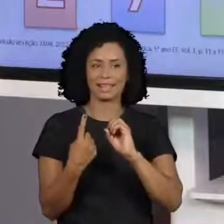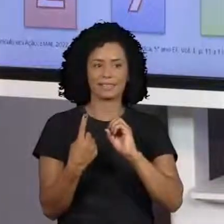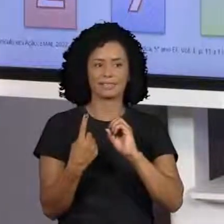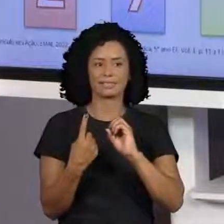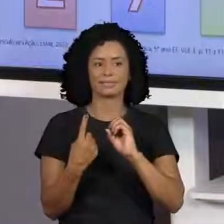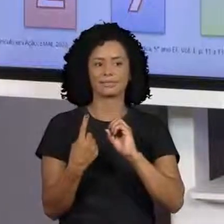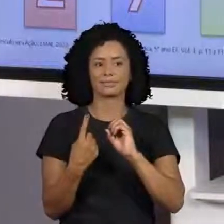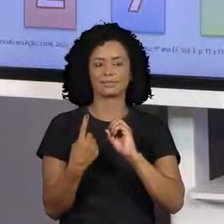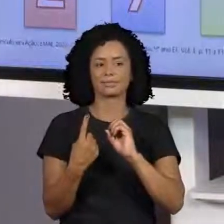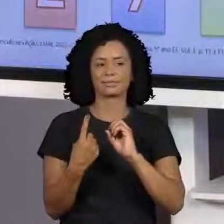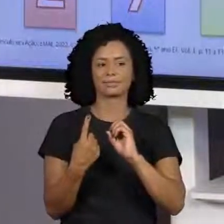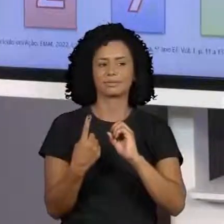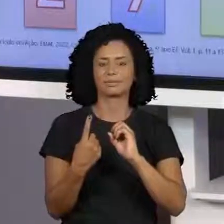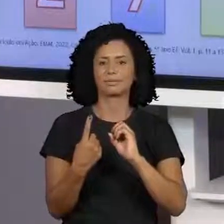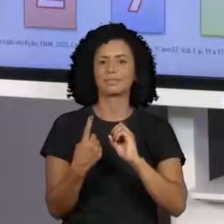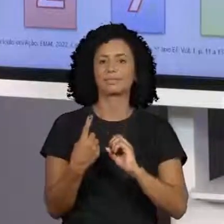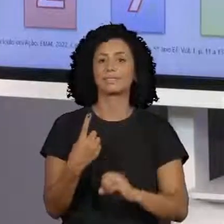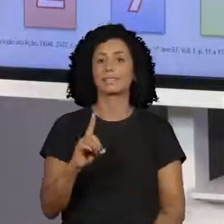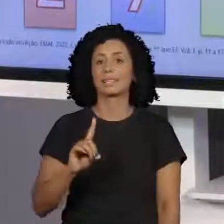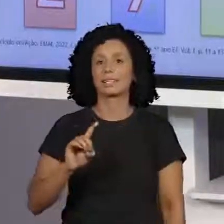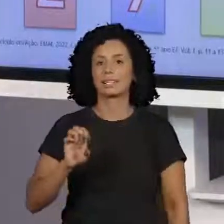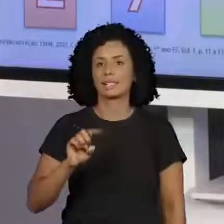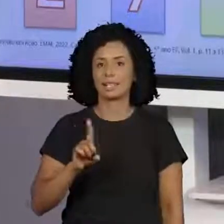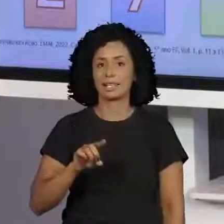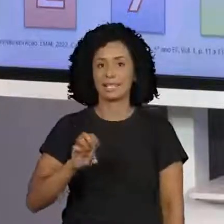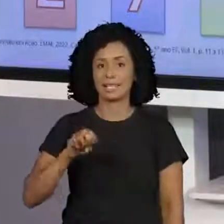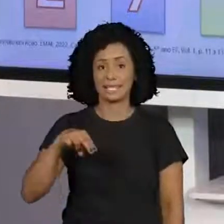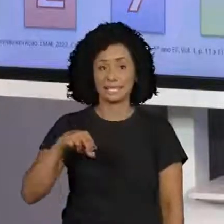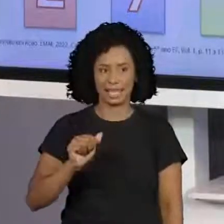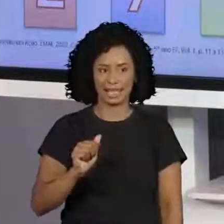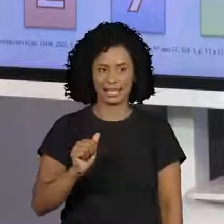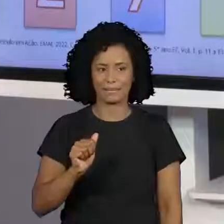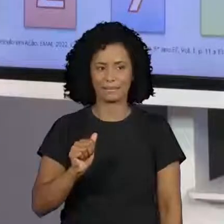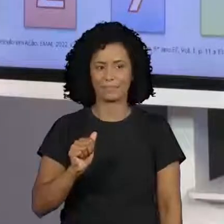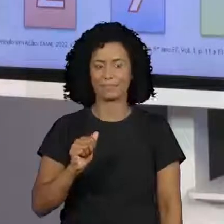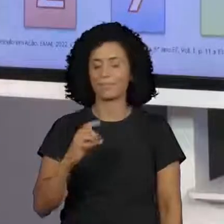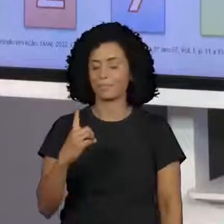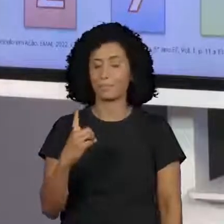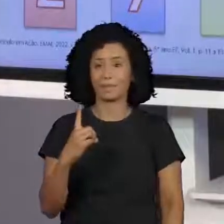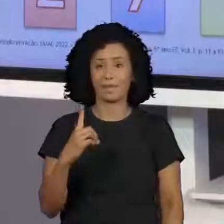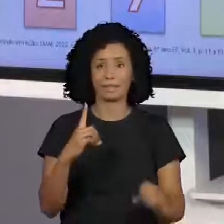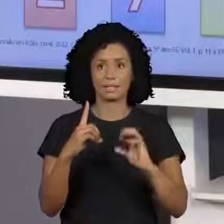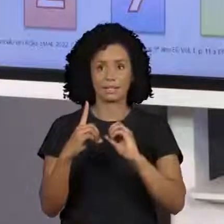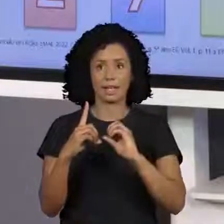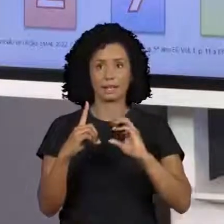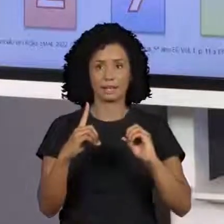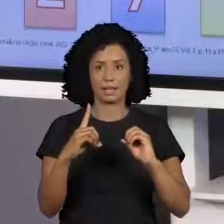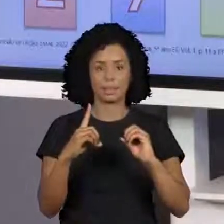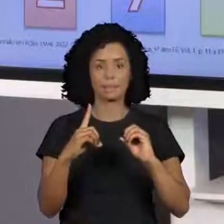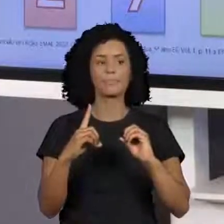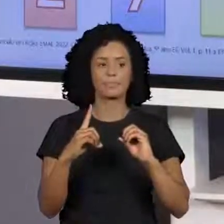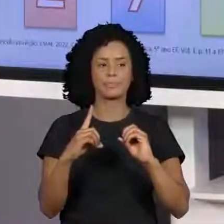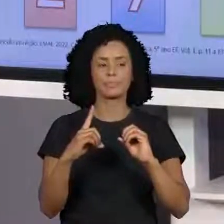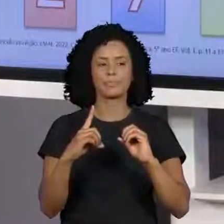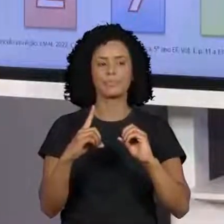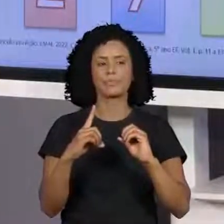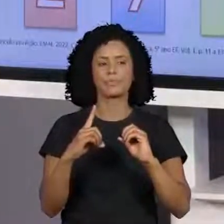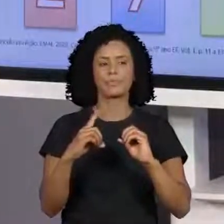Se eu colocá-la na casa das centenas, ela vai valer 100. Se eu colocá-la na casa das